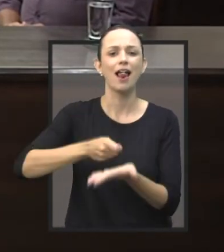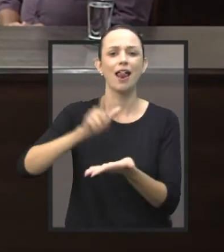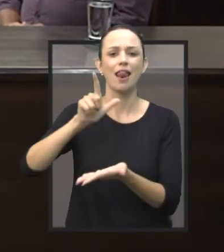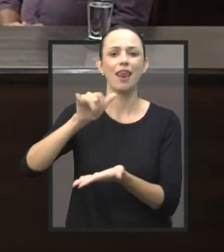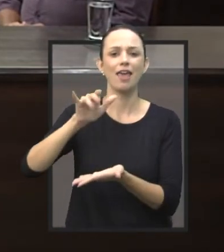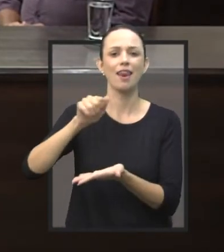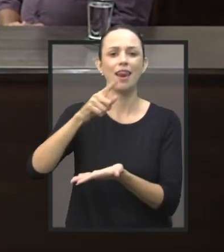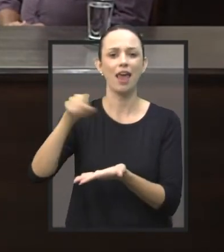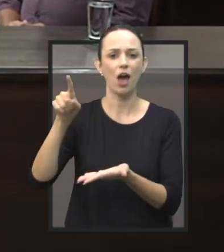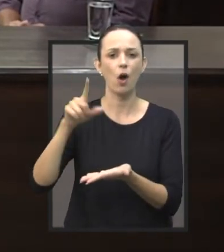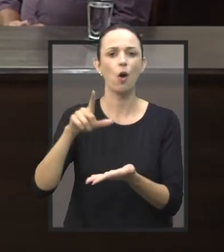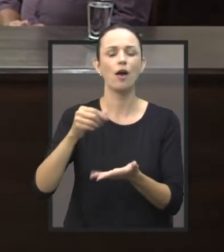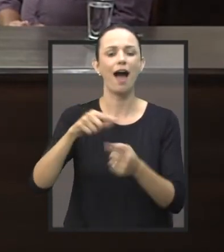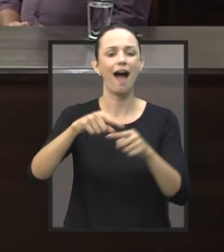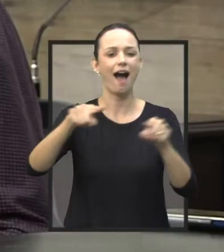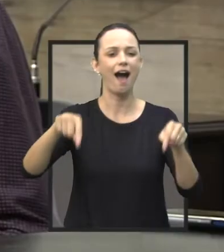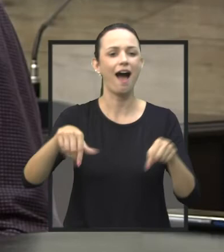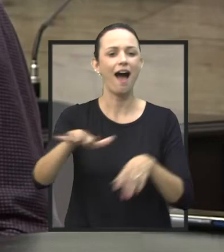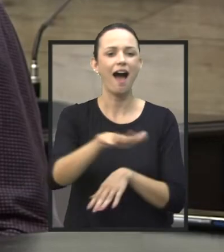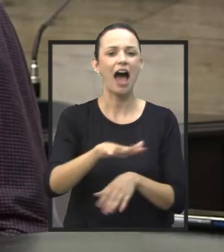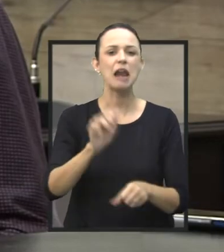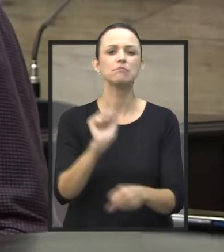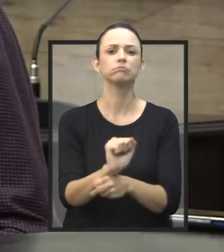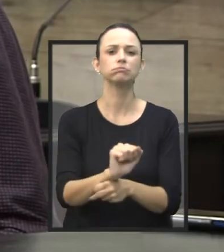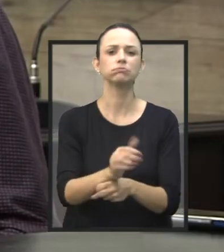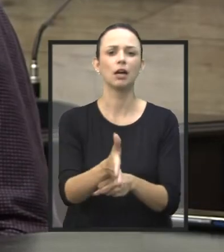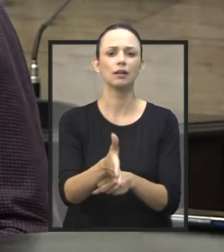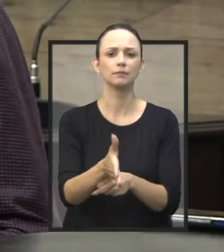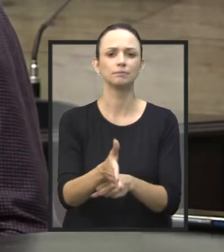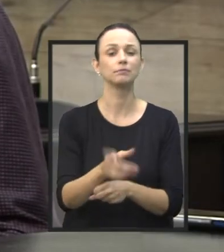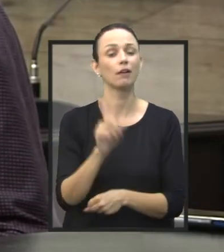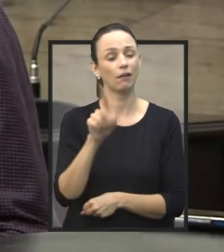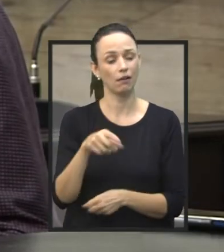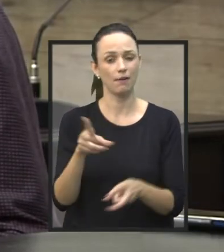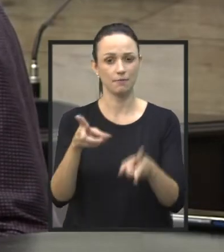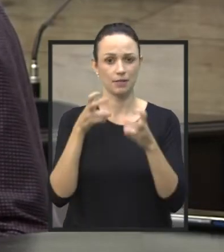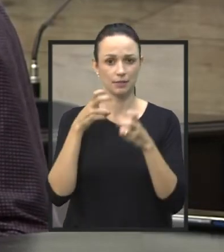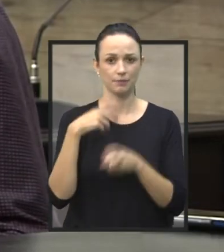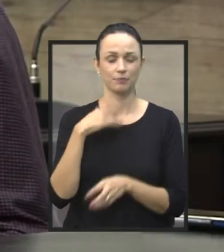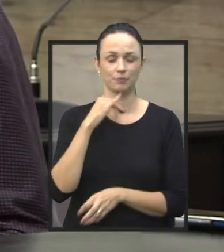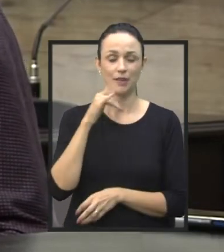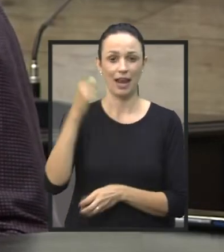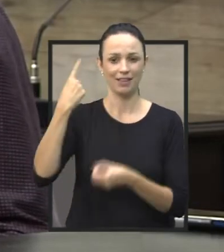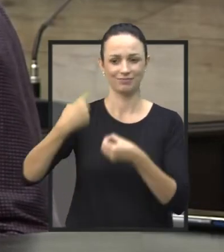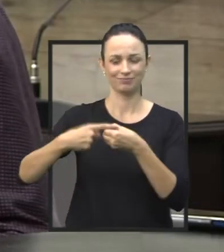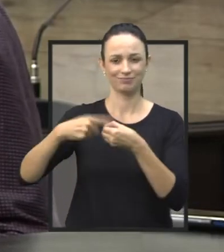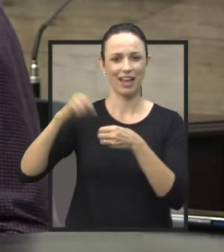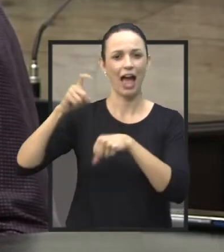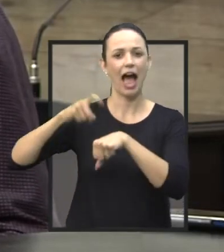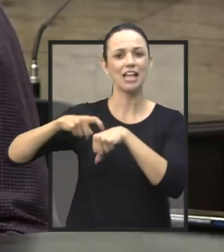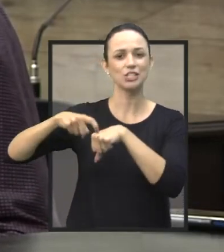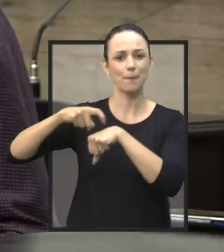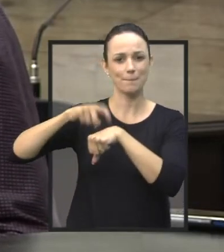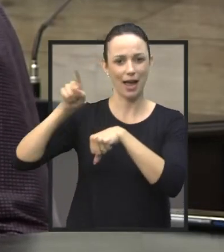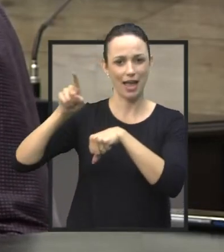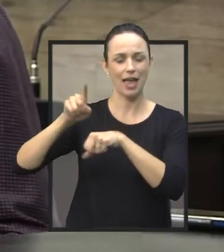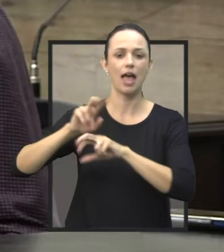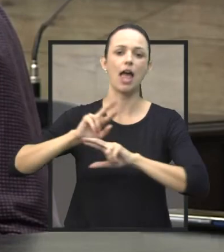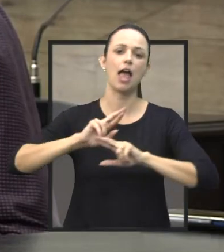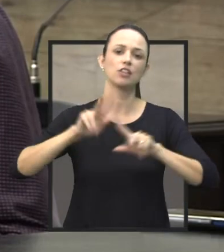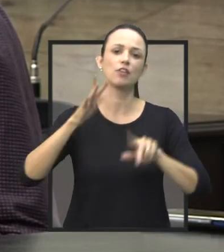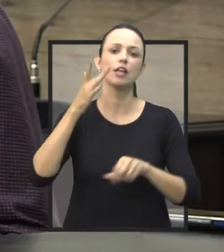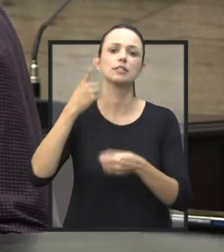tem que estão paradas. Exatamente. Perceba bem, quando a gente fala lá na cidade de Atibaia, diferente de Ourinhos, porque em Ourinhos